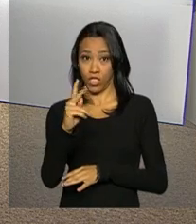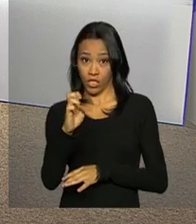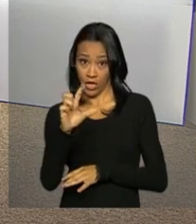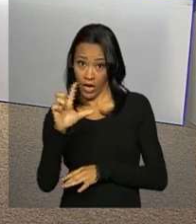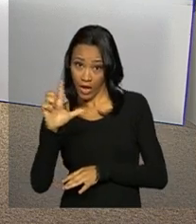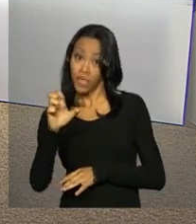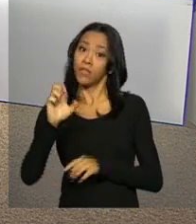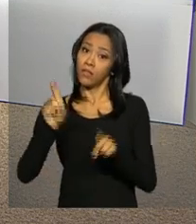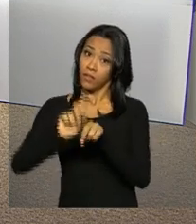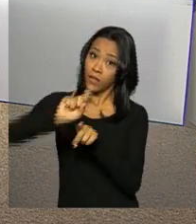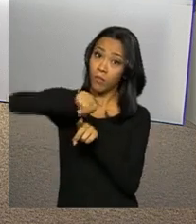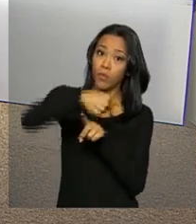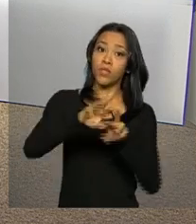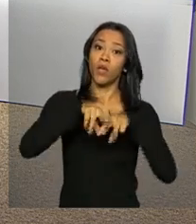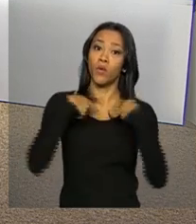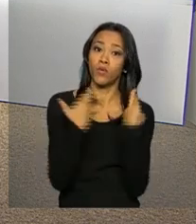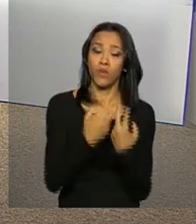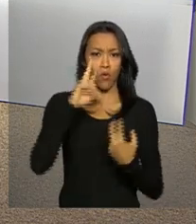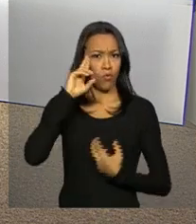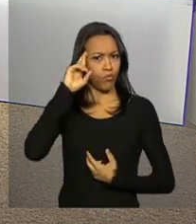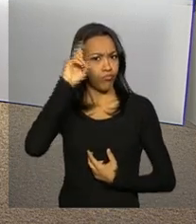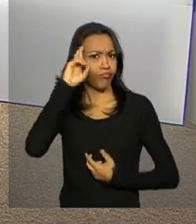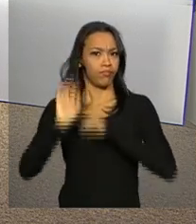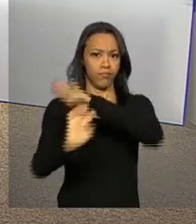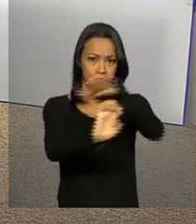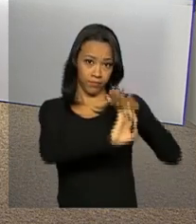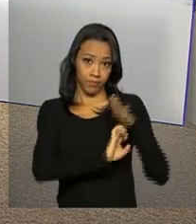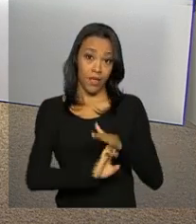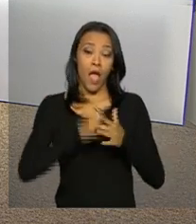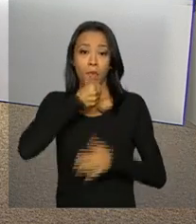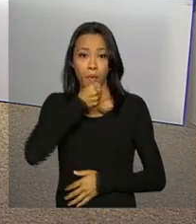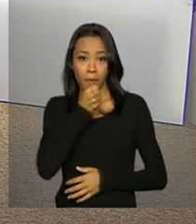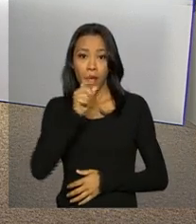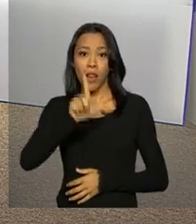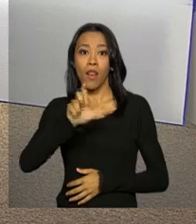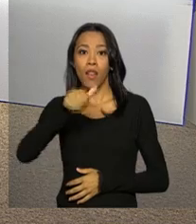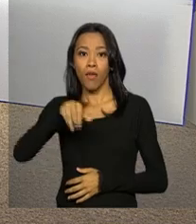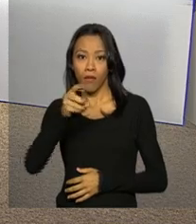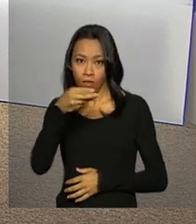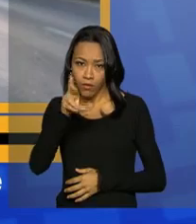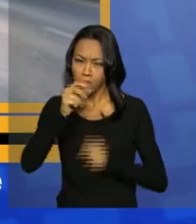com empresários. Da capital chilena, o repórter Leandro Alarcon tem as informações.